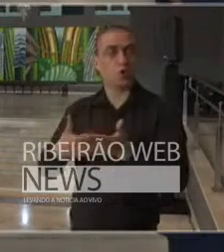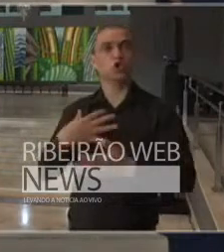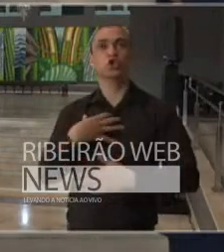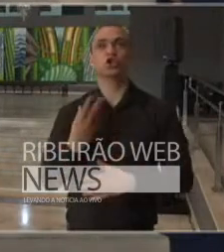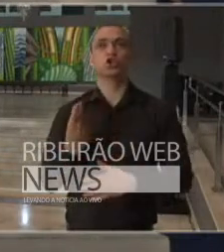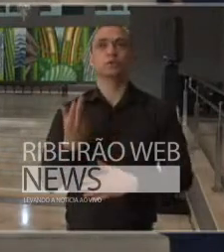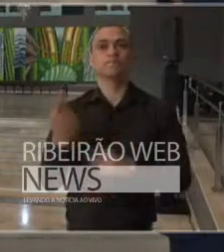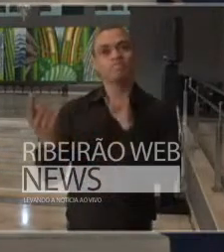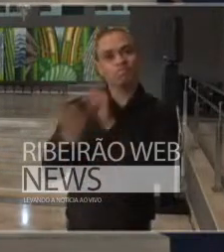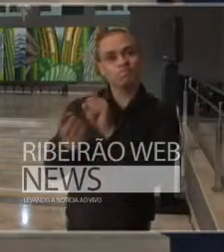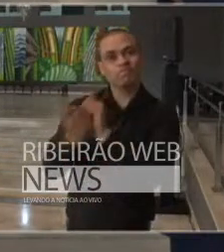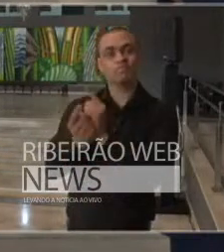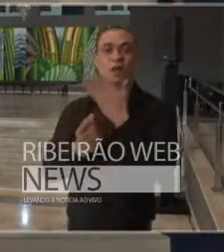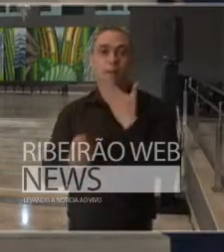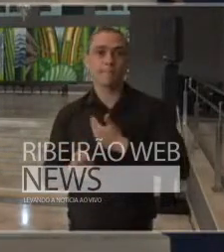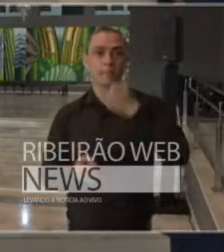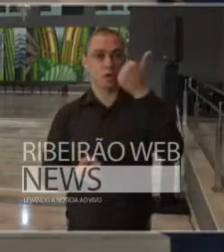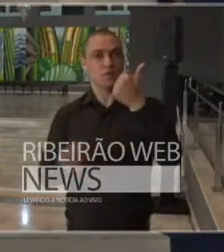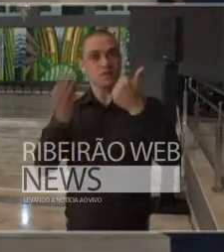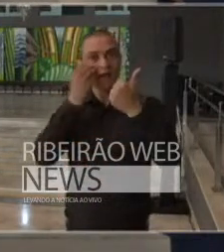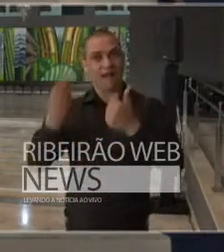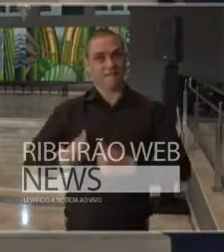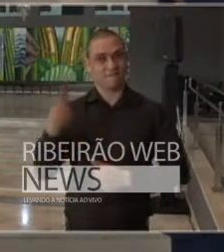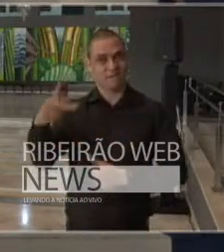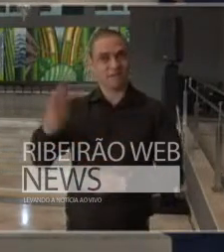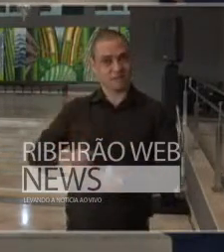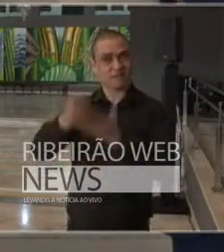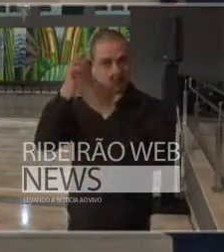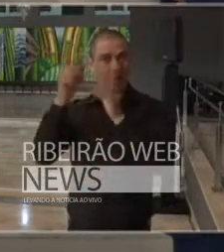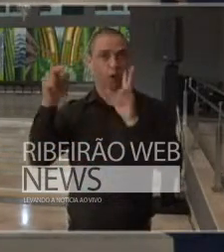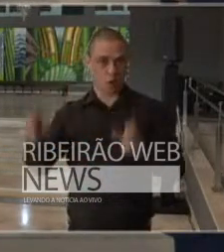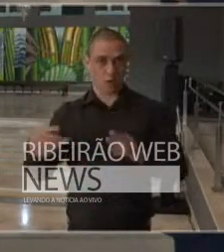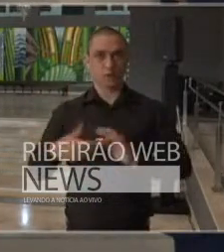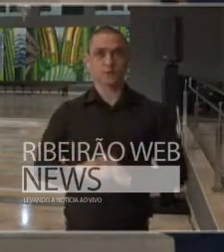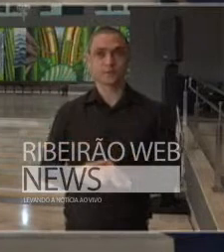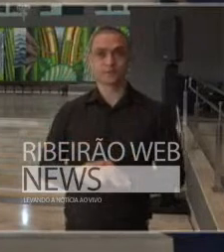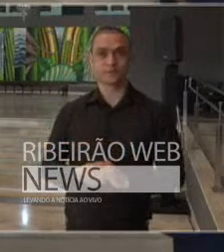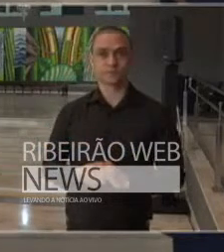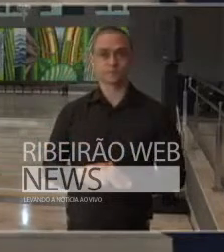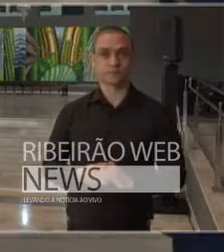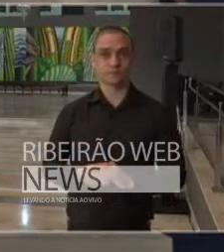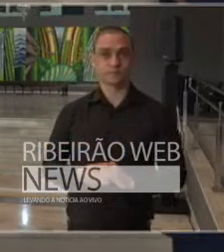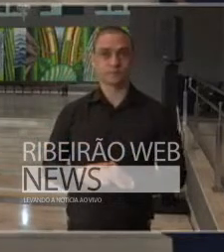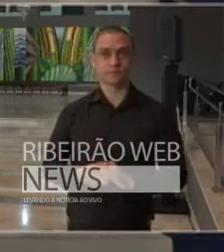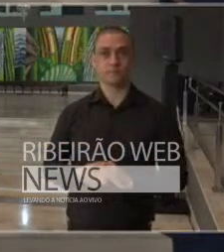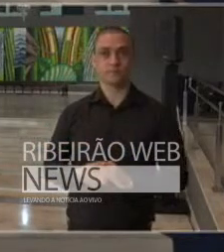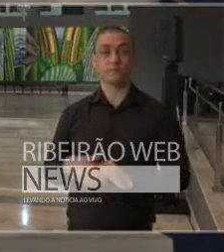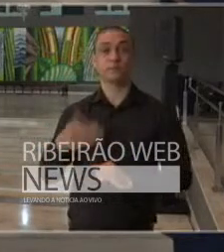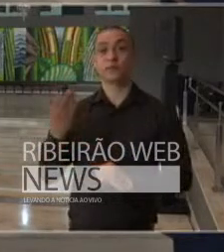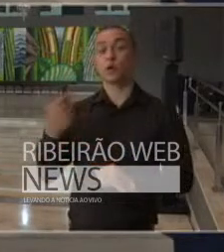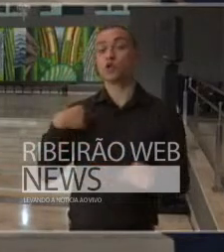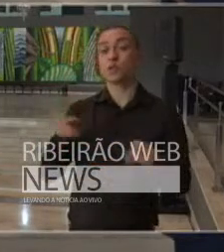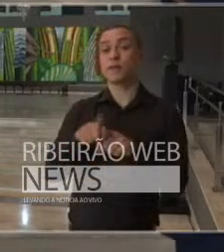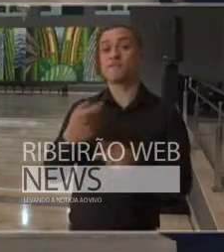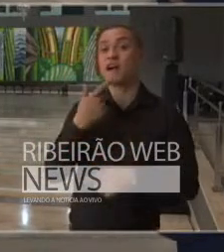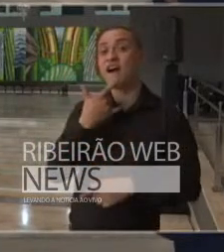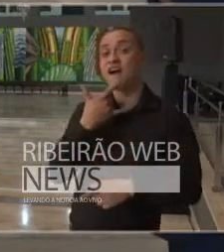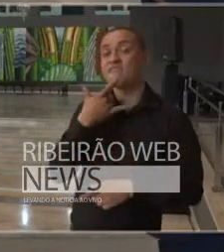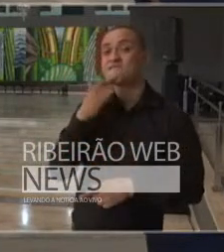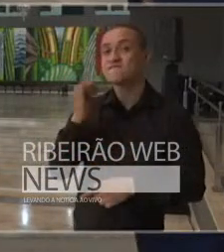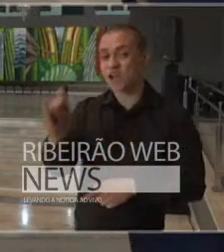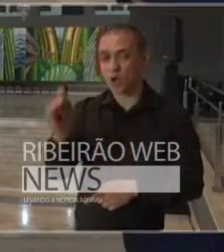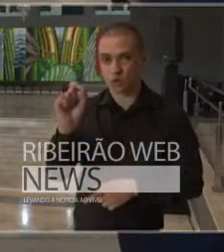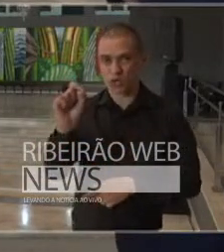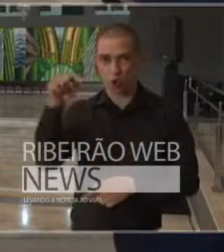de dessa forma também salvar vidas eu queria aqui comentar hoje